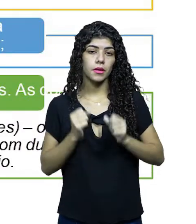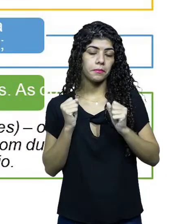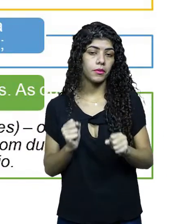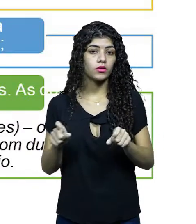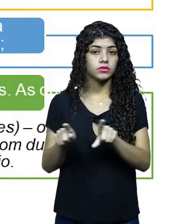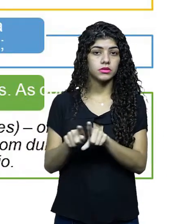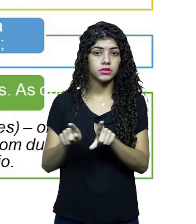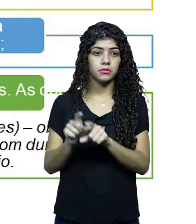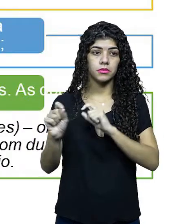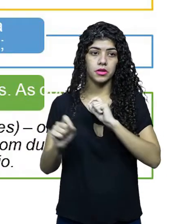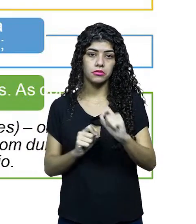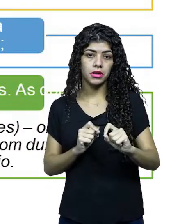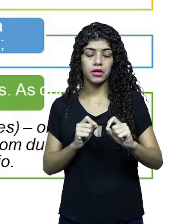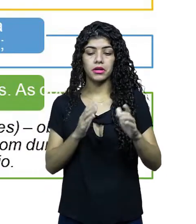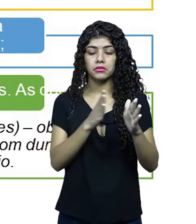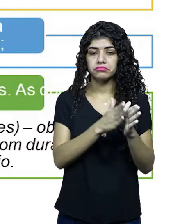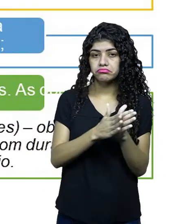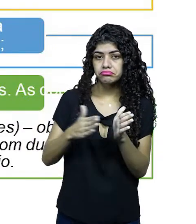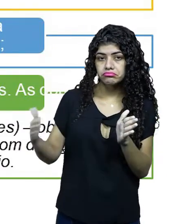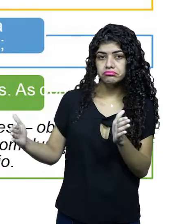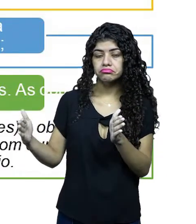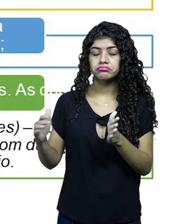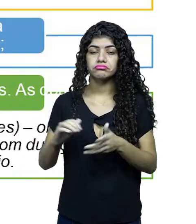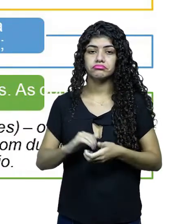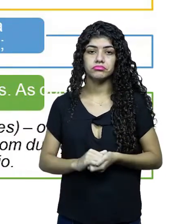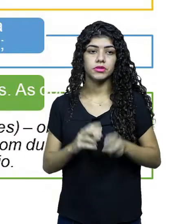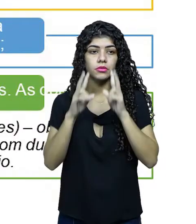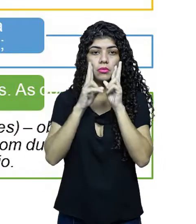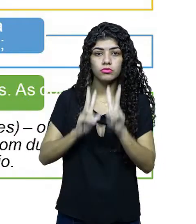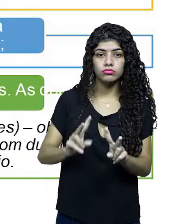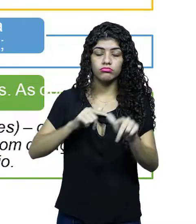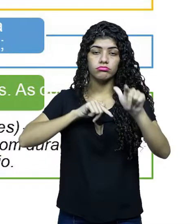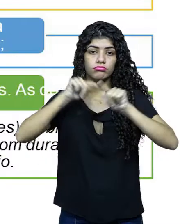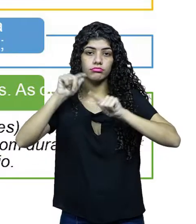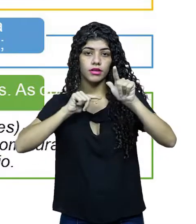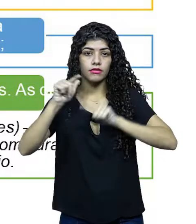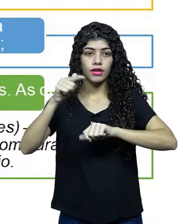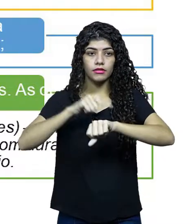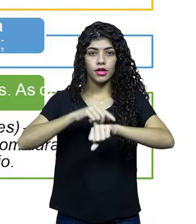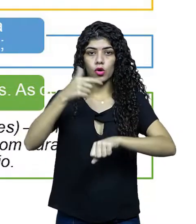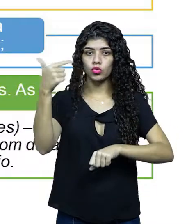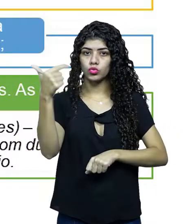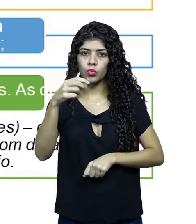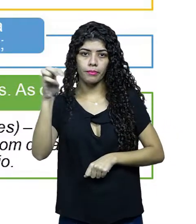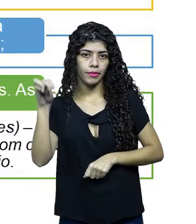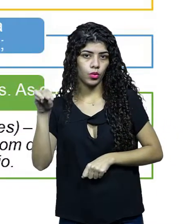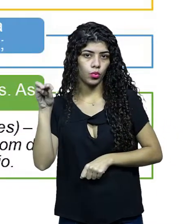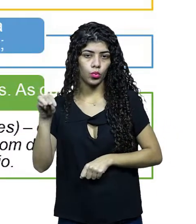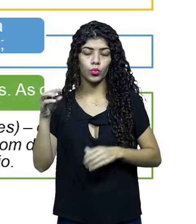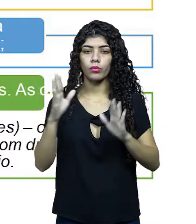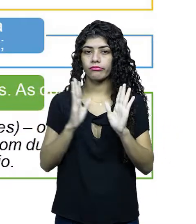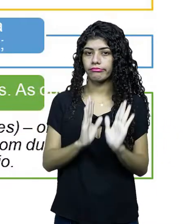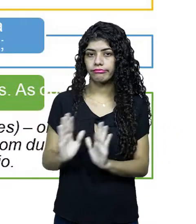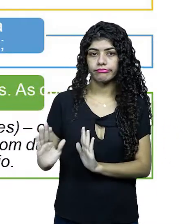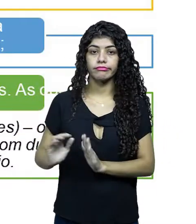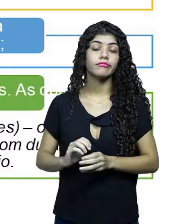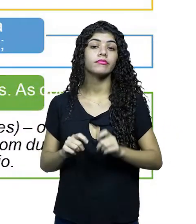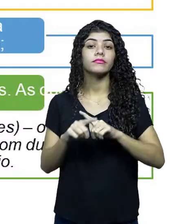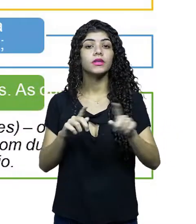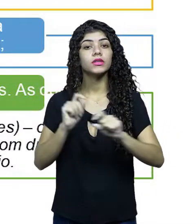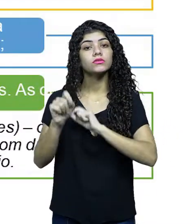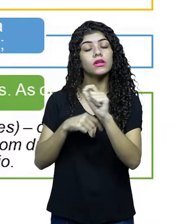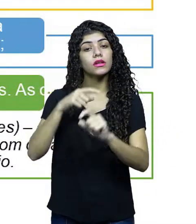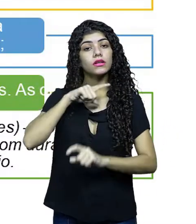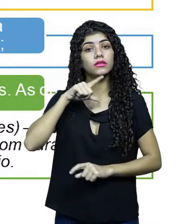elas podem também ser interprogramas ou programetes. Obras seriadas para exibição em TV com duração de cerca de 2 minutos por episódio. Mas as obras